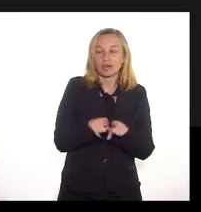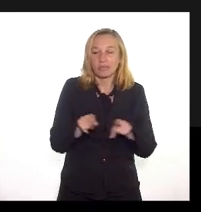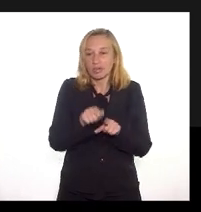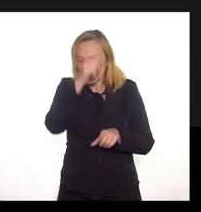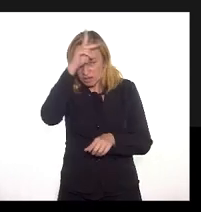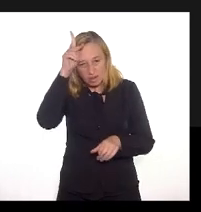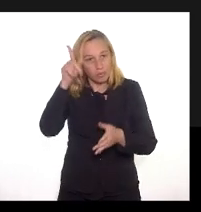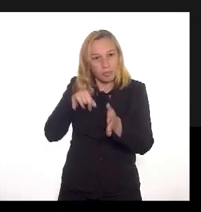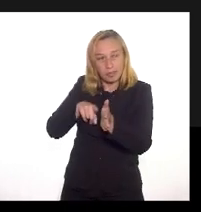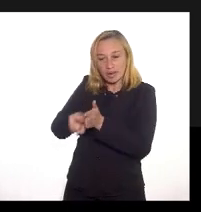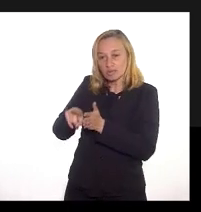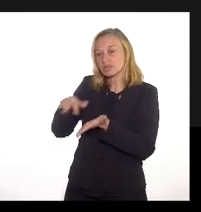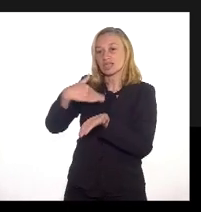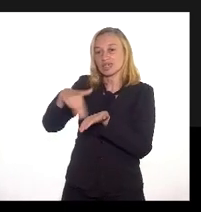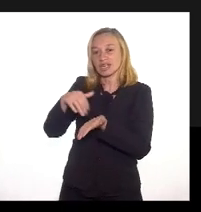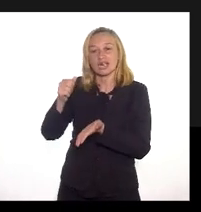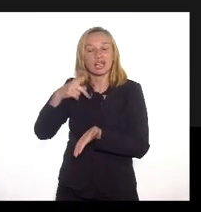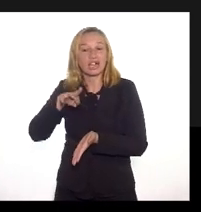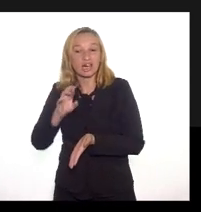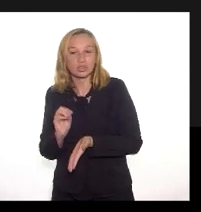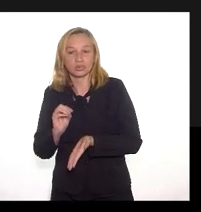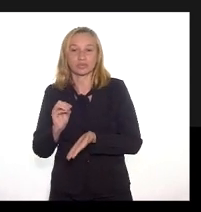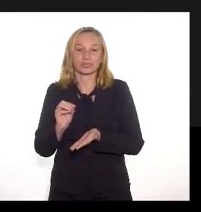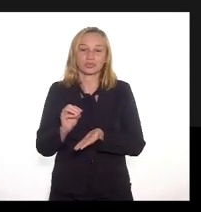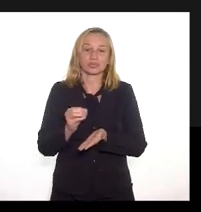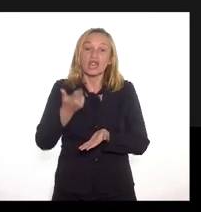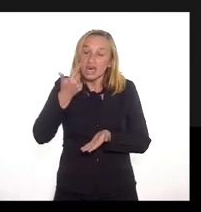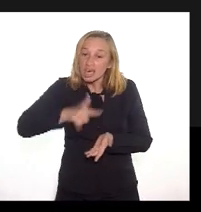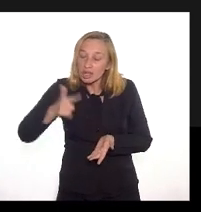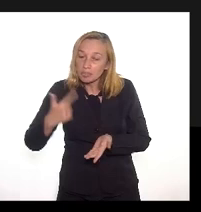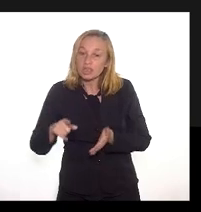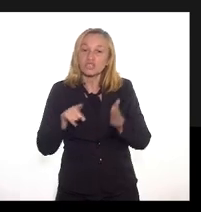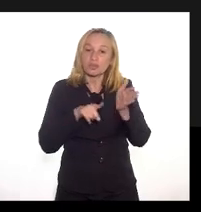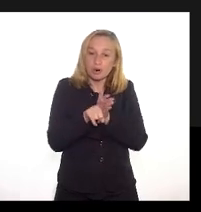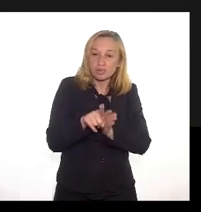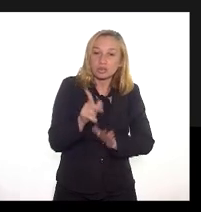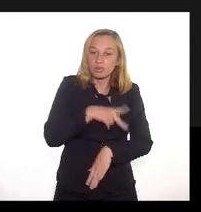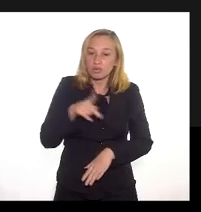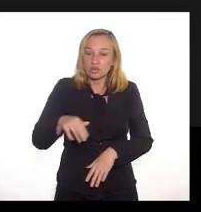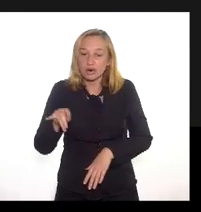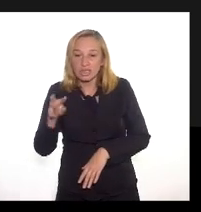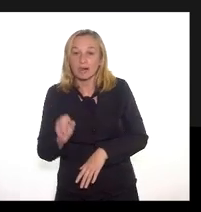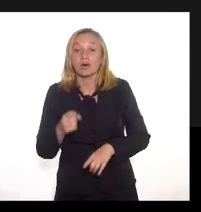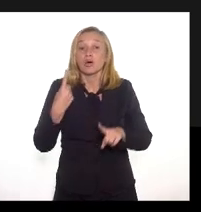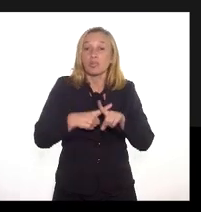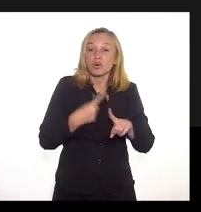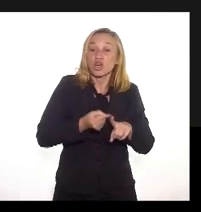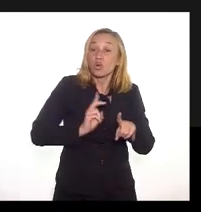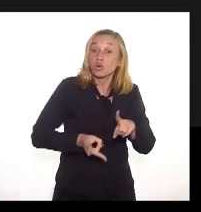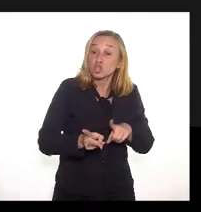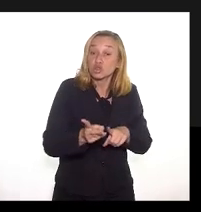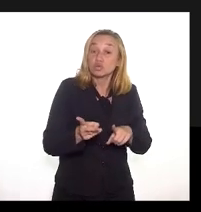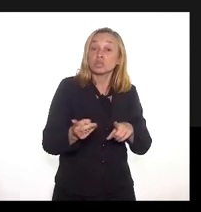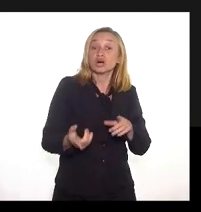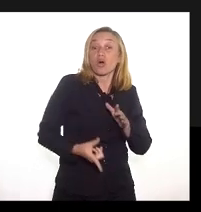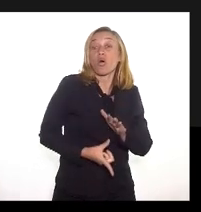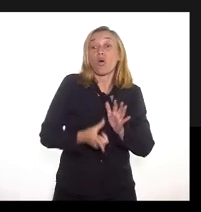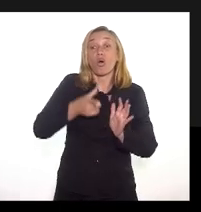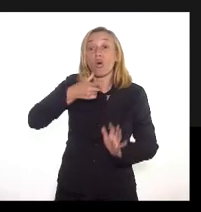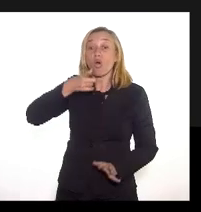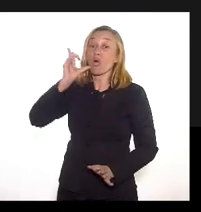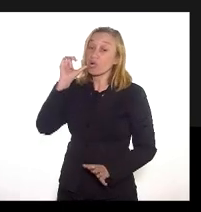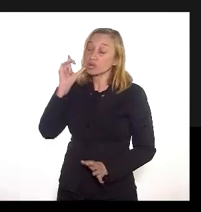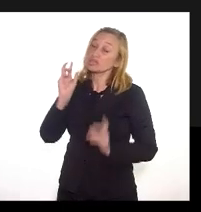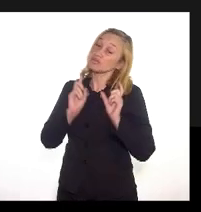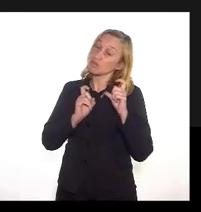pergunto para o secretário Leandro repito a pergunta do professor Adacto por que o aterro ainda continua ainda ontem nós